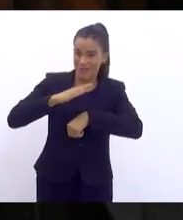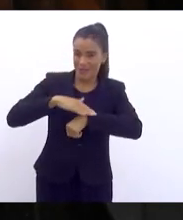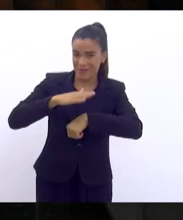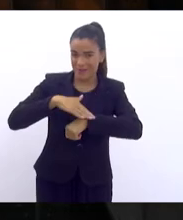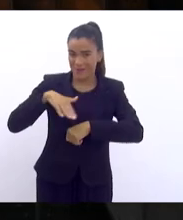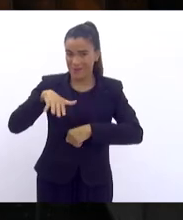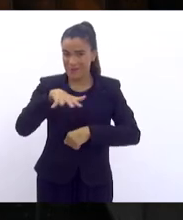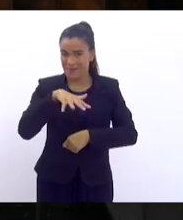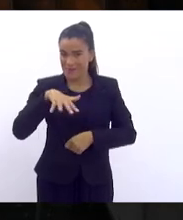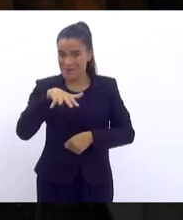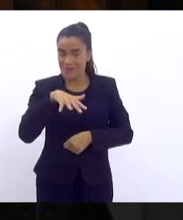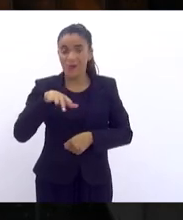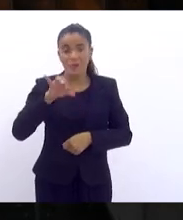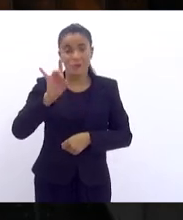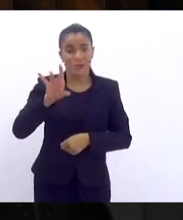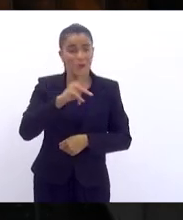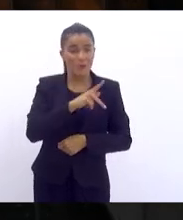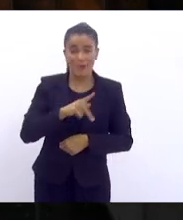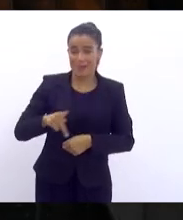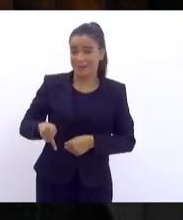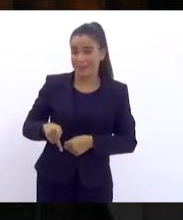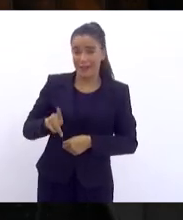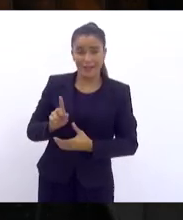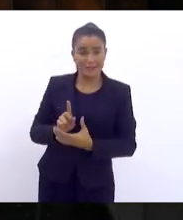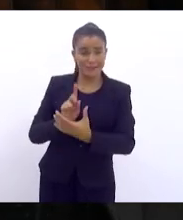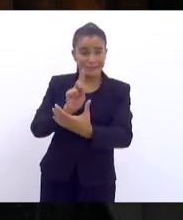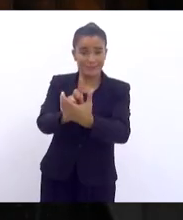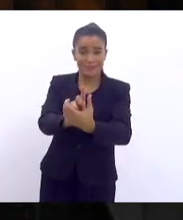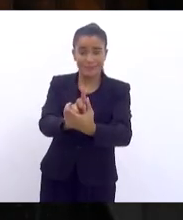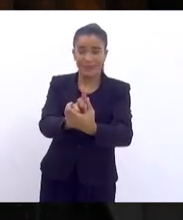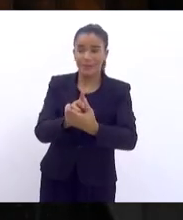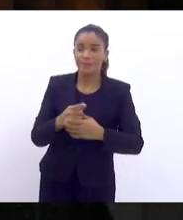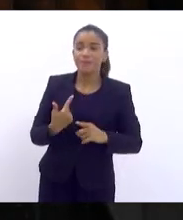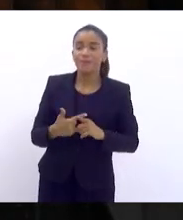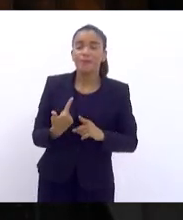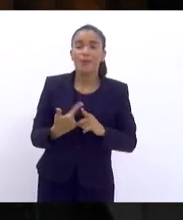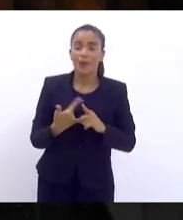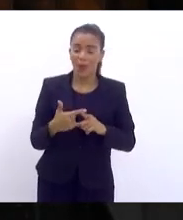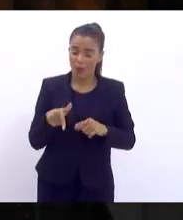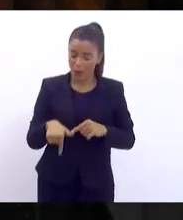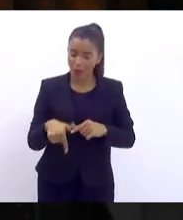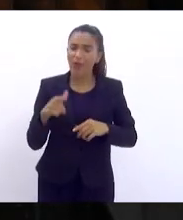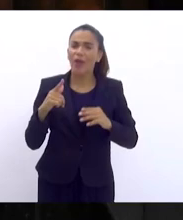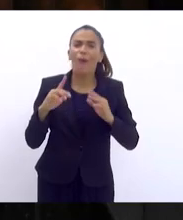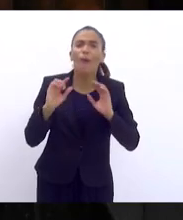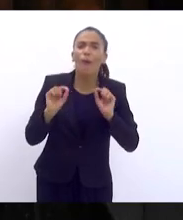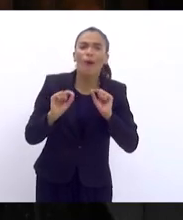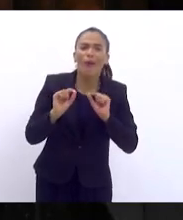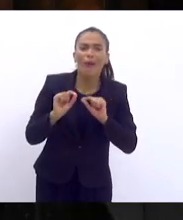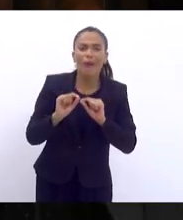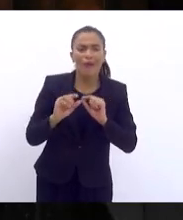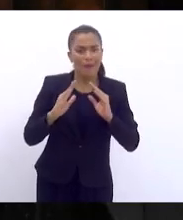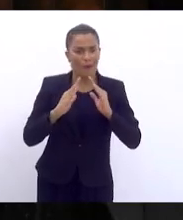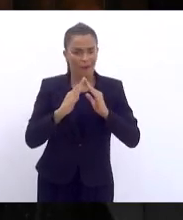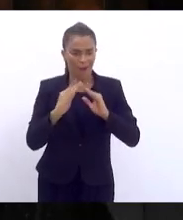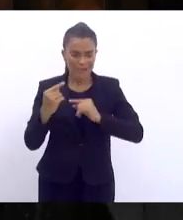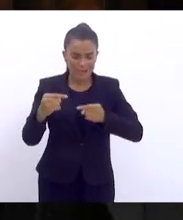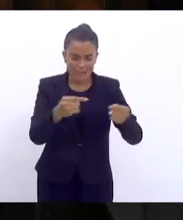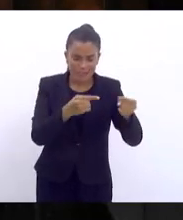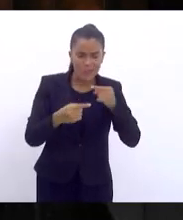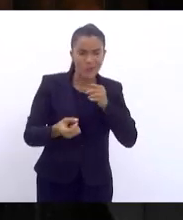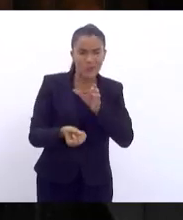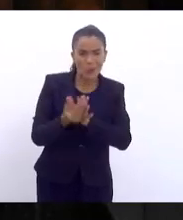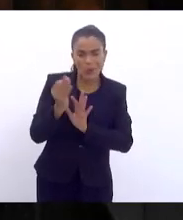só cabia o presidente estar lá. Porque numa casa política evidentemente que